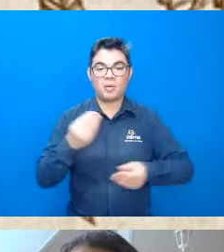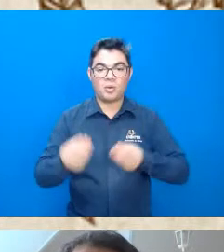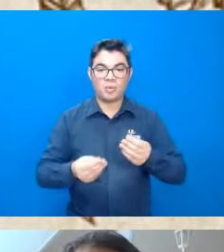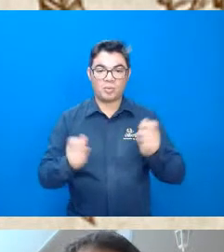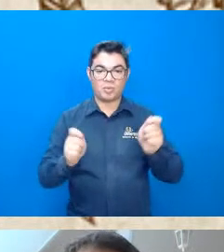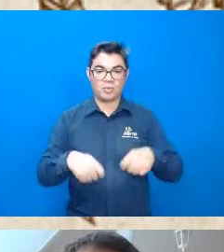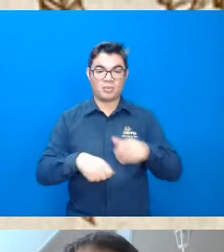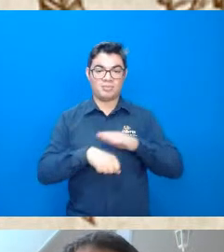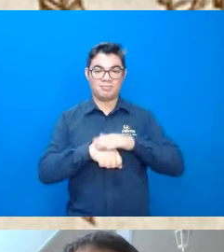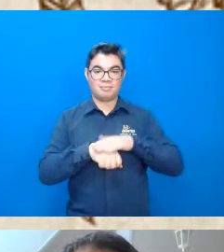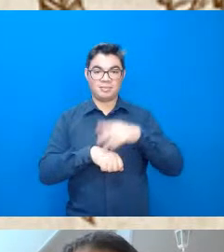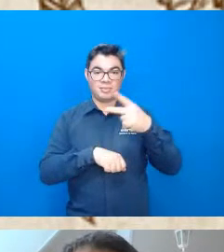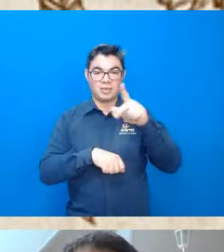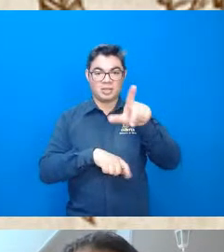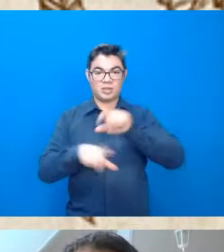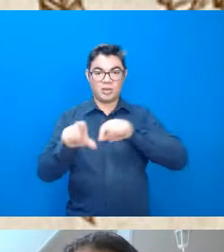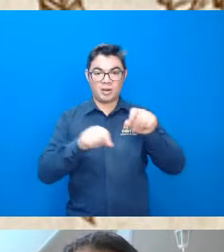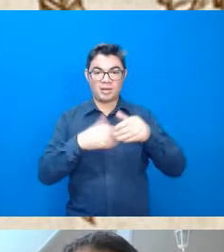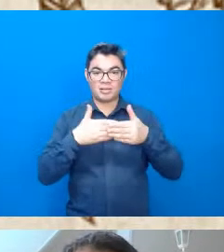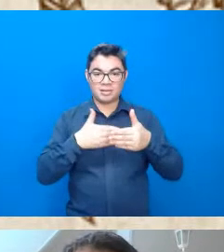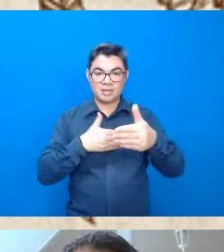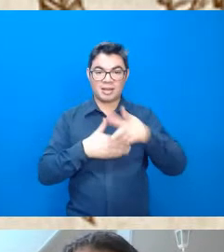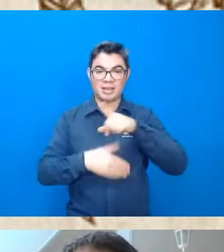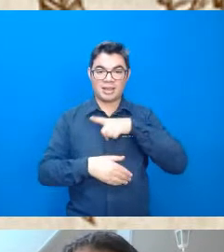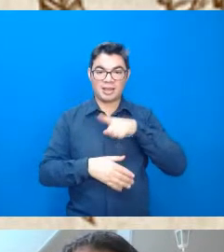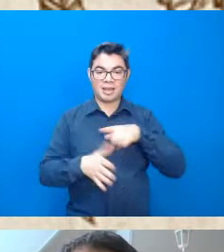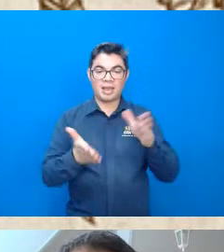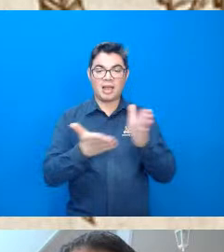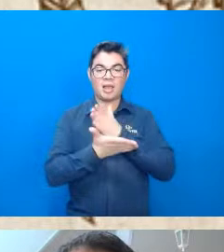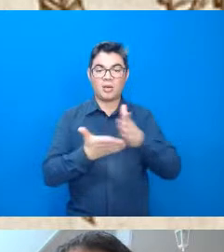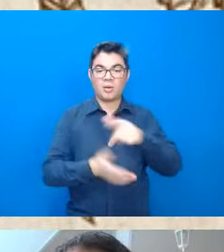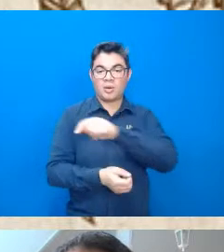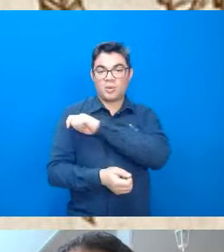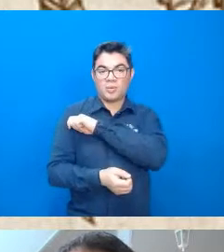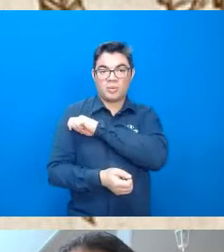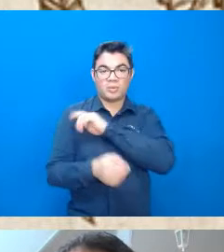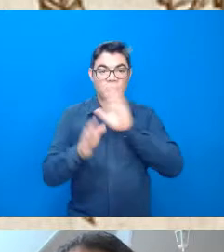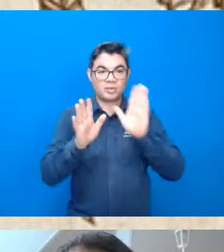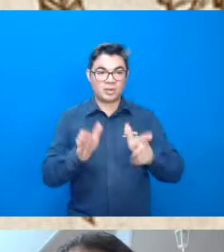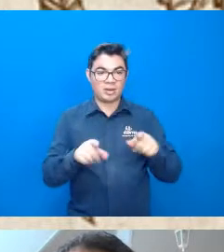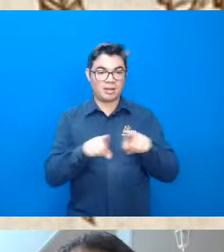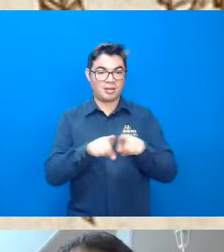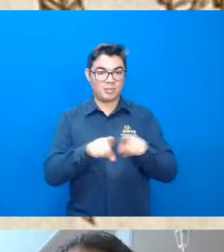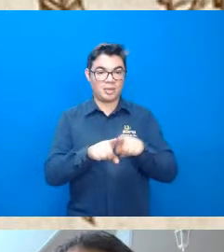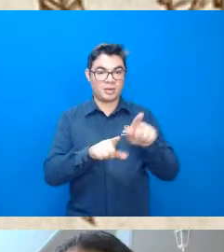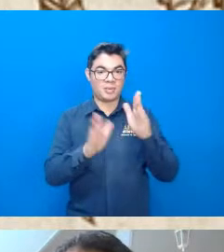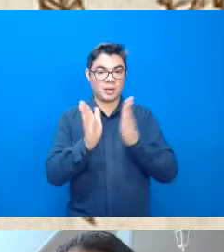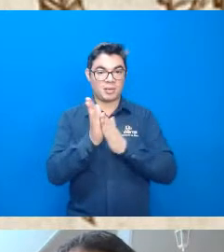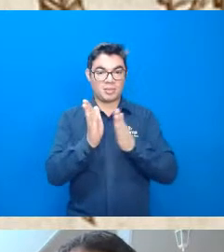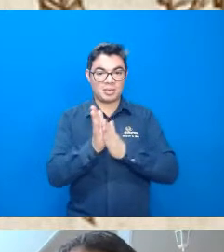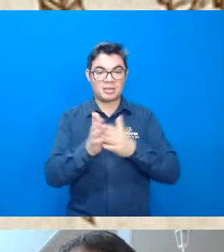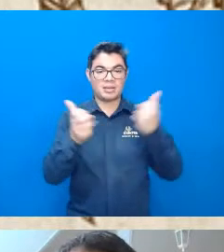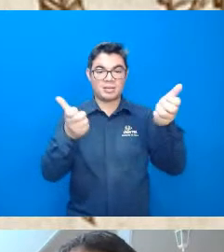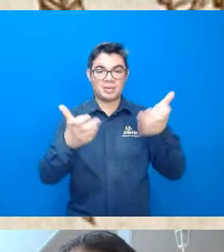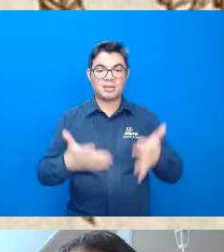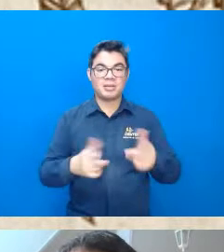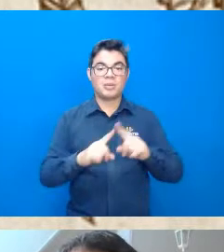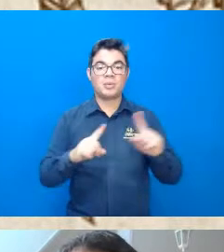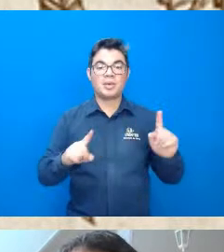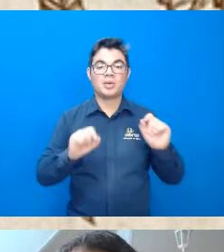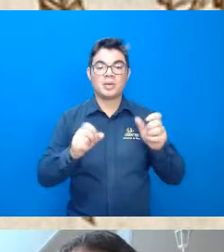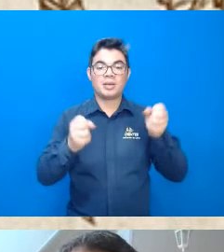Francielle para a gente seguir tem algumas dos nossos estudantes enfim além né de parabenizá-los mas